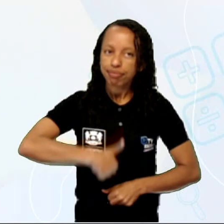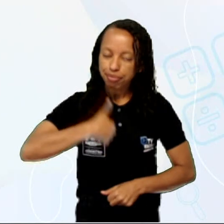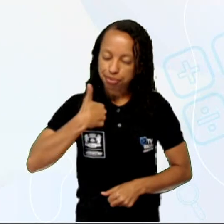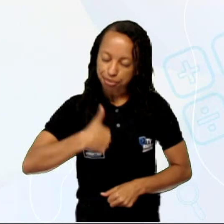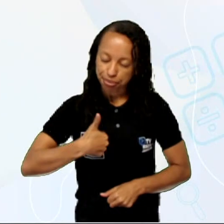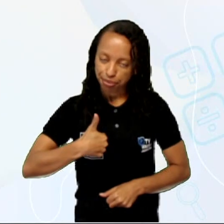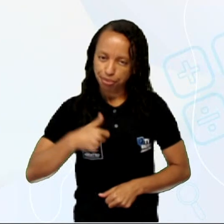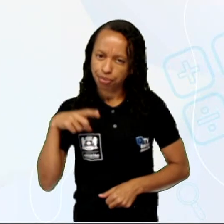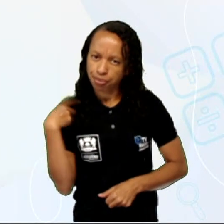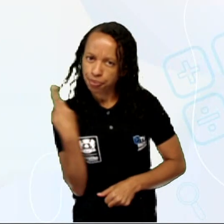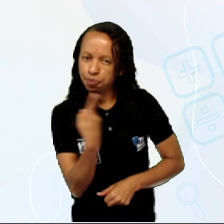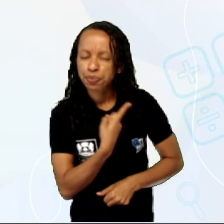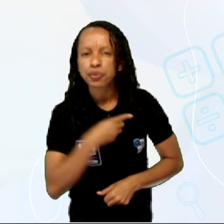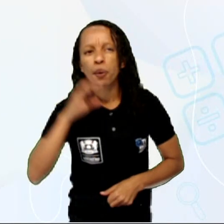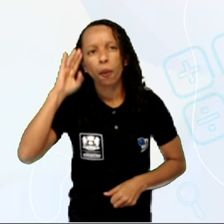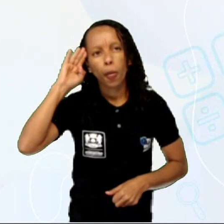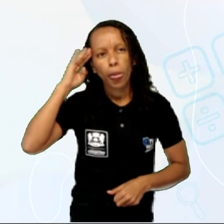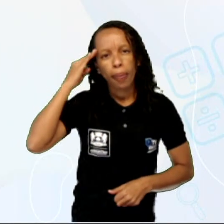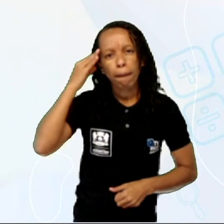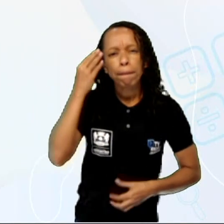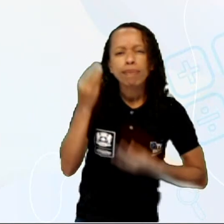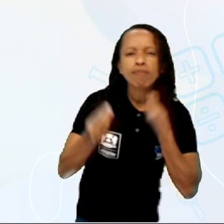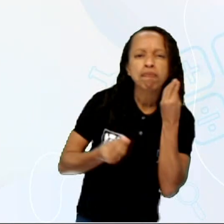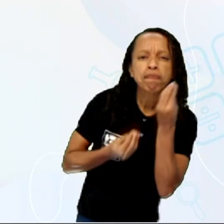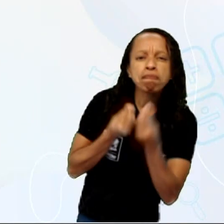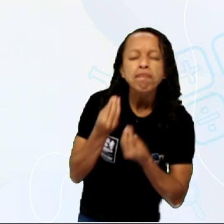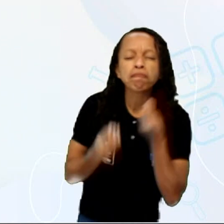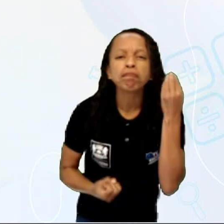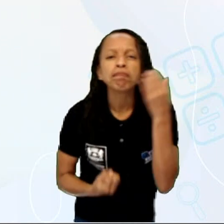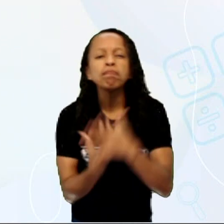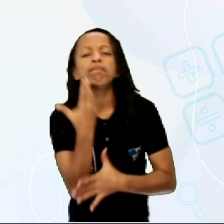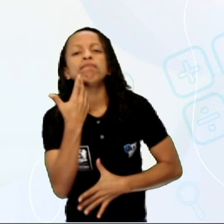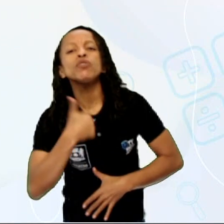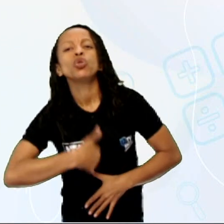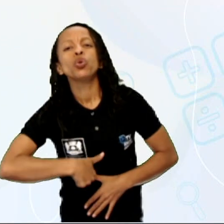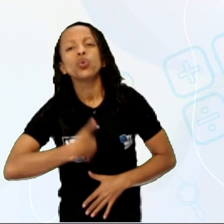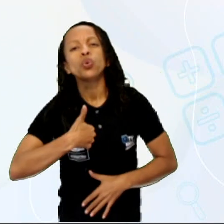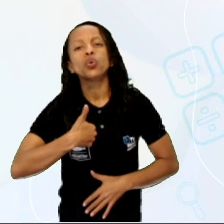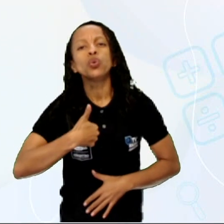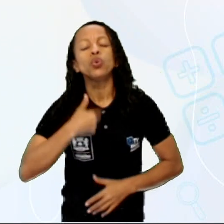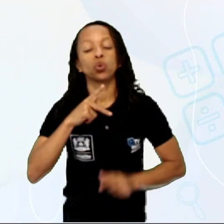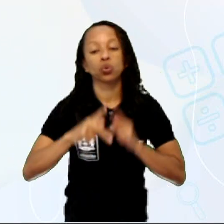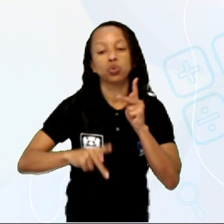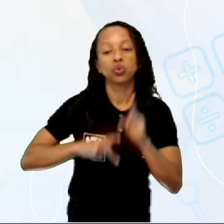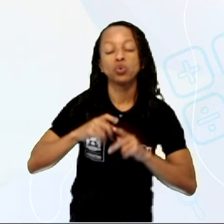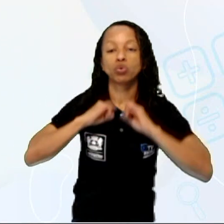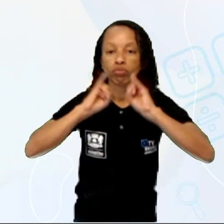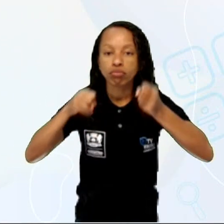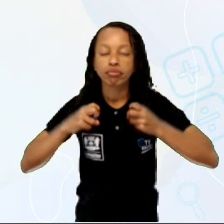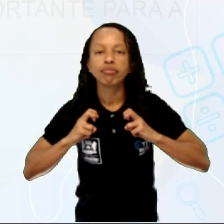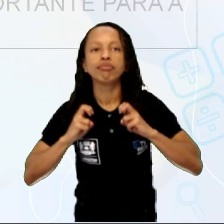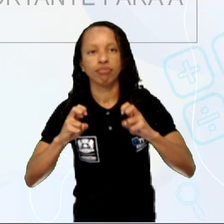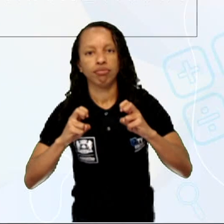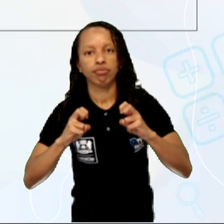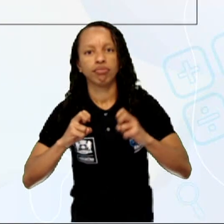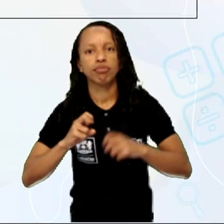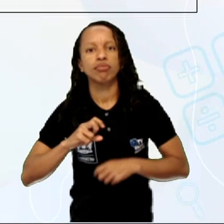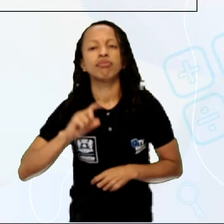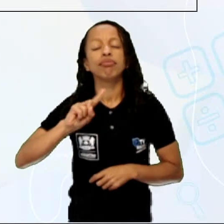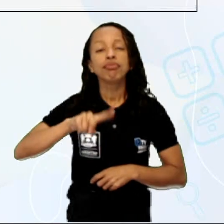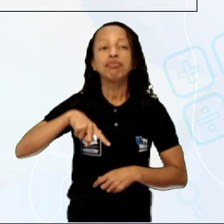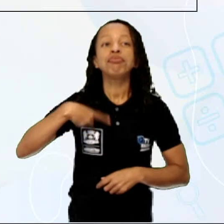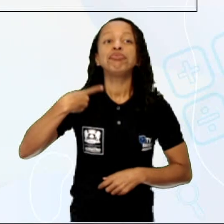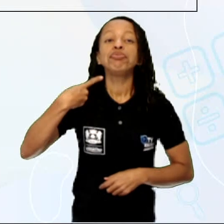nós entendemos como surgiu os primeiros povos em Jaboatão dos Guararapes. Depois,